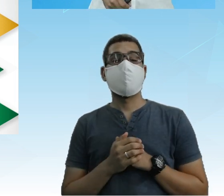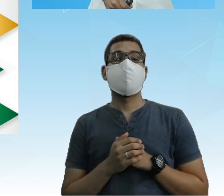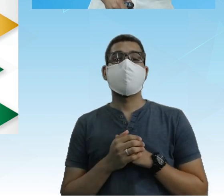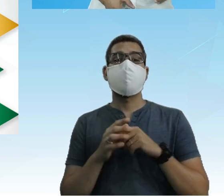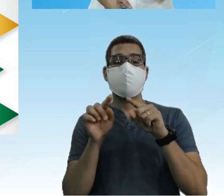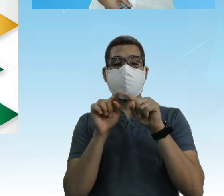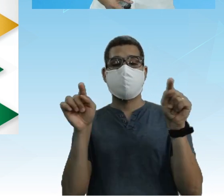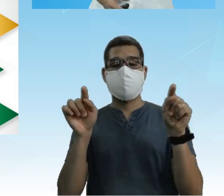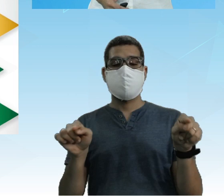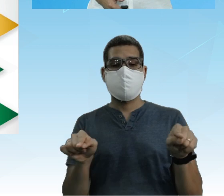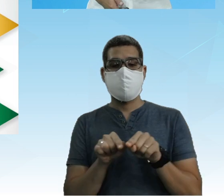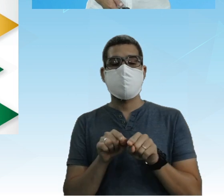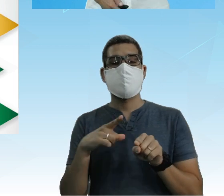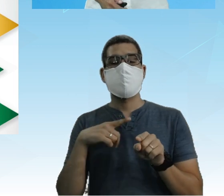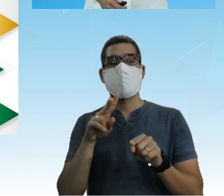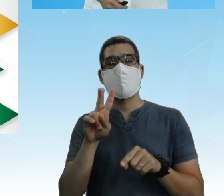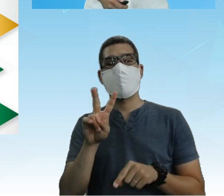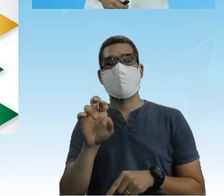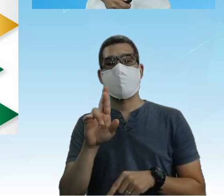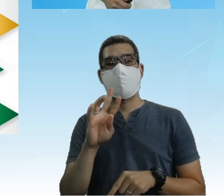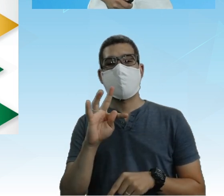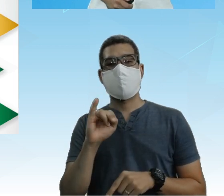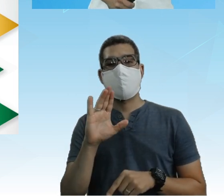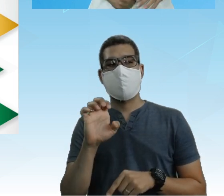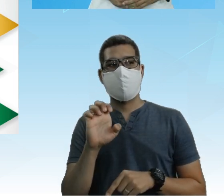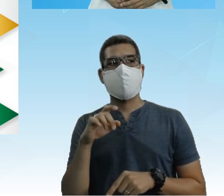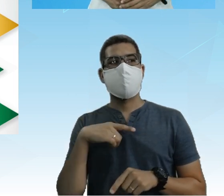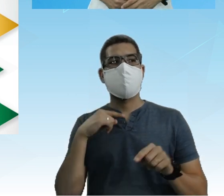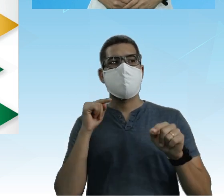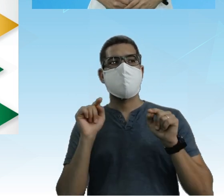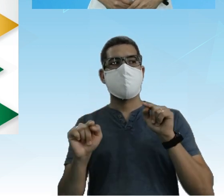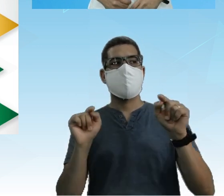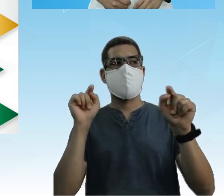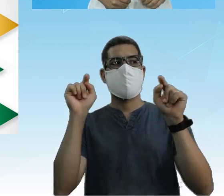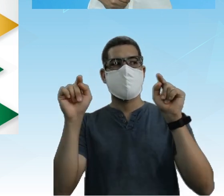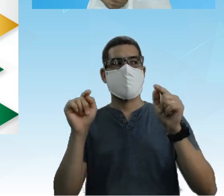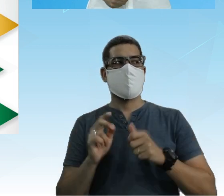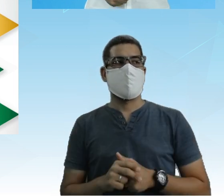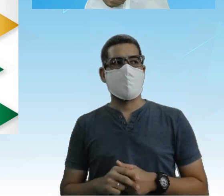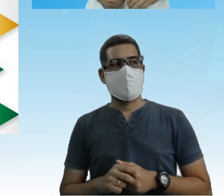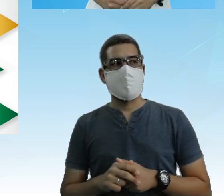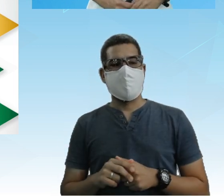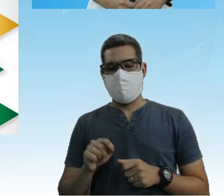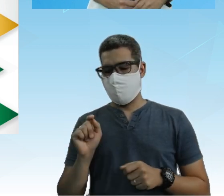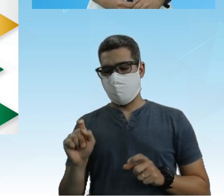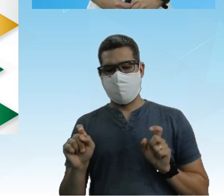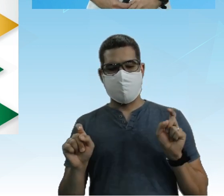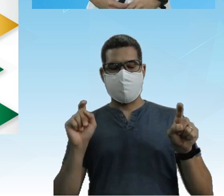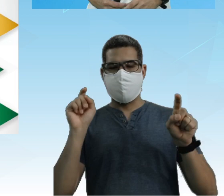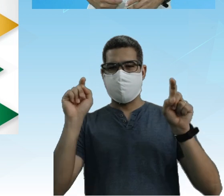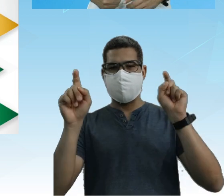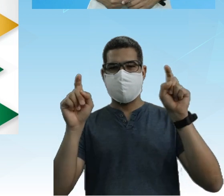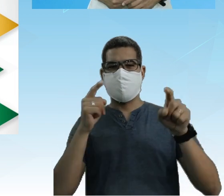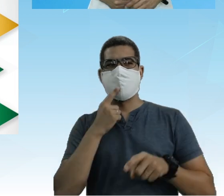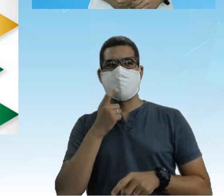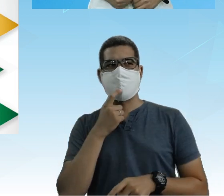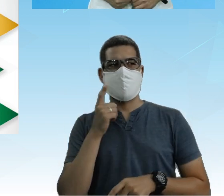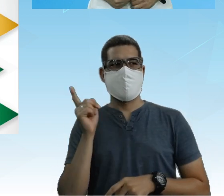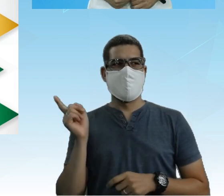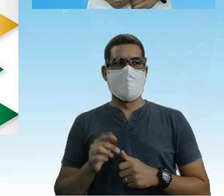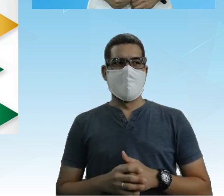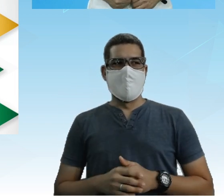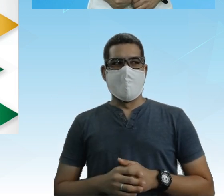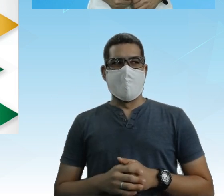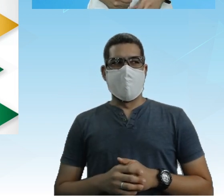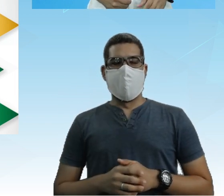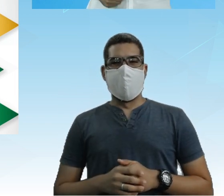com seus vértices Quais são os vértices? Esses pontinhos aí que vocês estão vendo aí Nessa quina de cada junção dessas